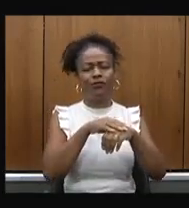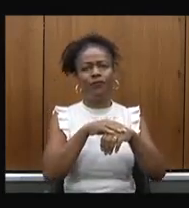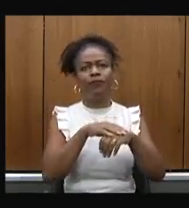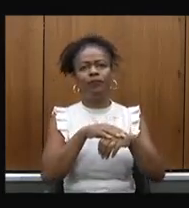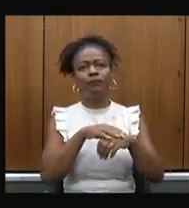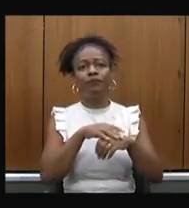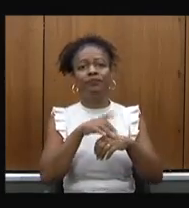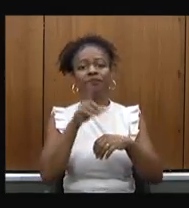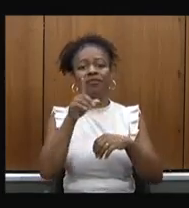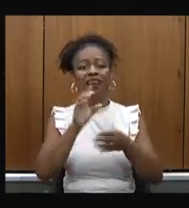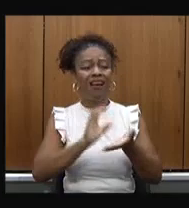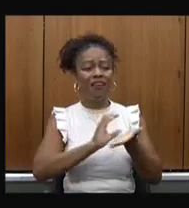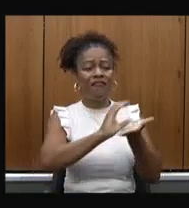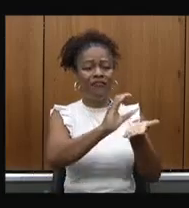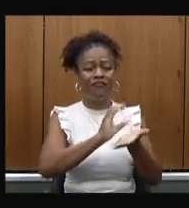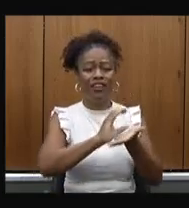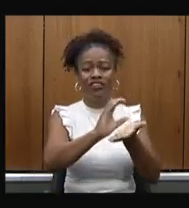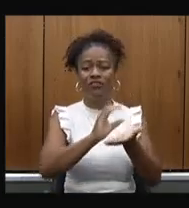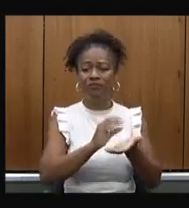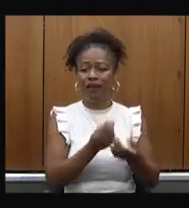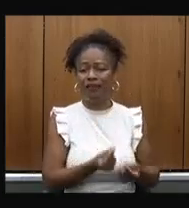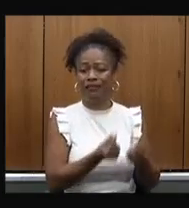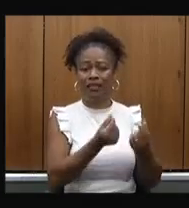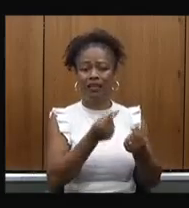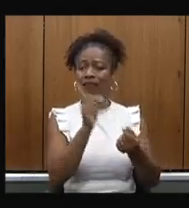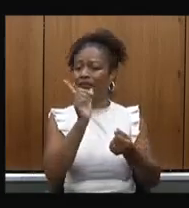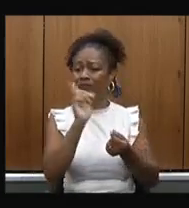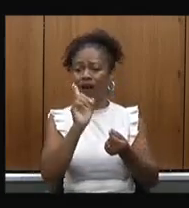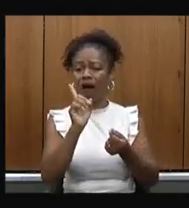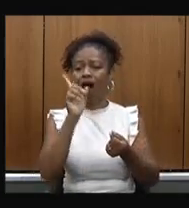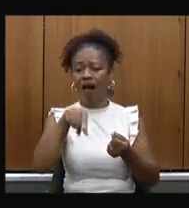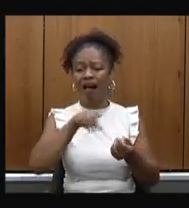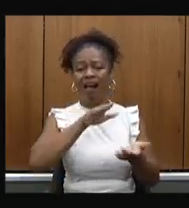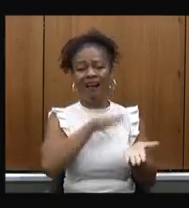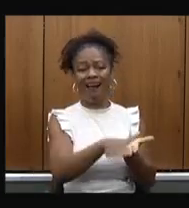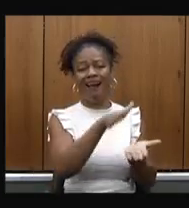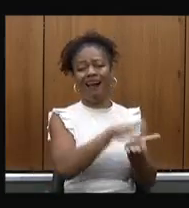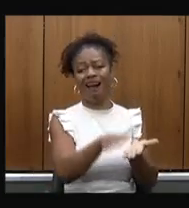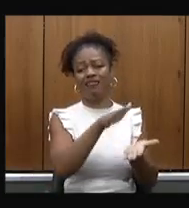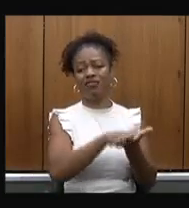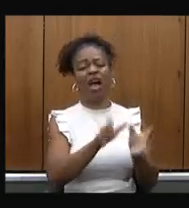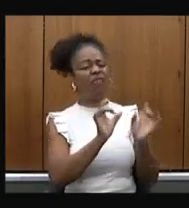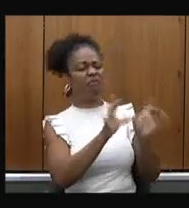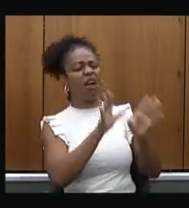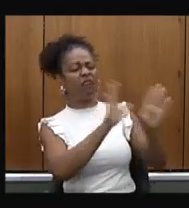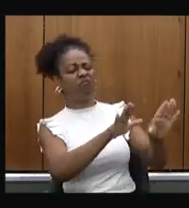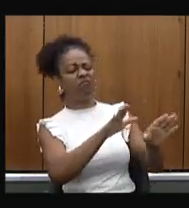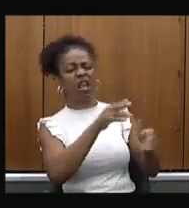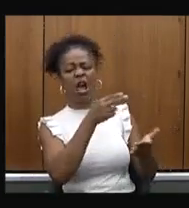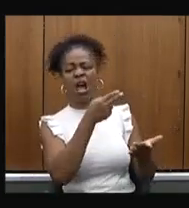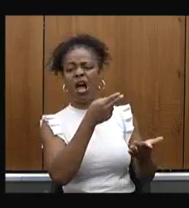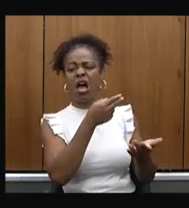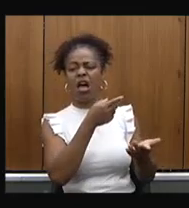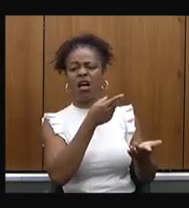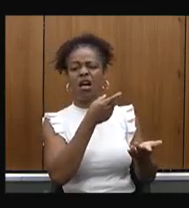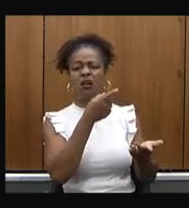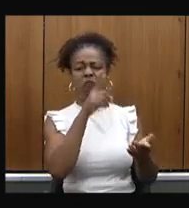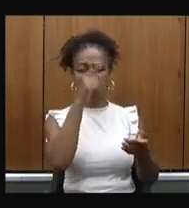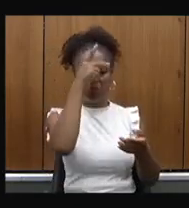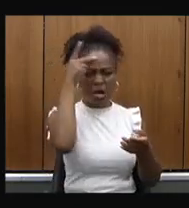aqui não é investimento em saúde é gasto em saúde deixar um paciente no hospital esperar 30 dias alimentando no hospital